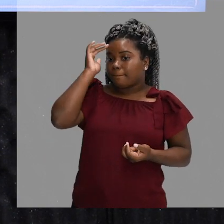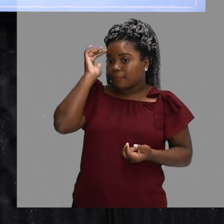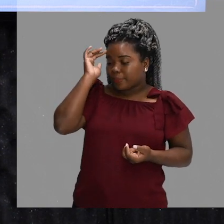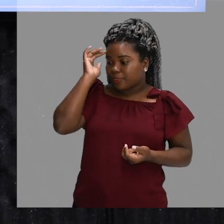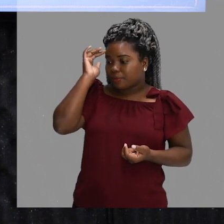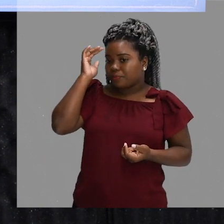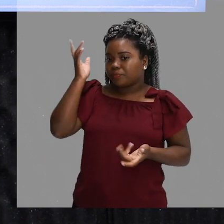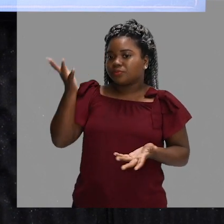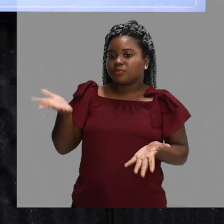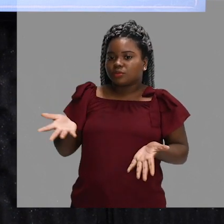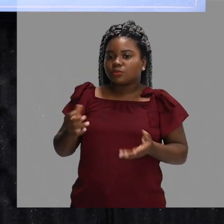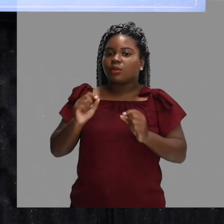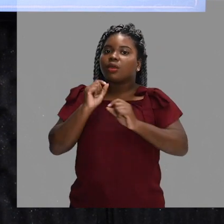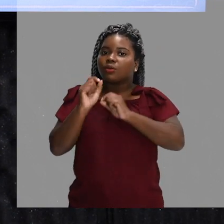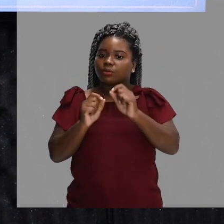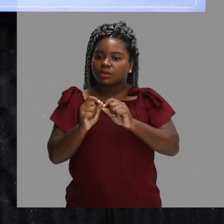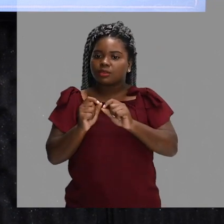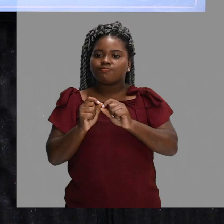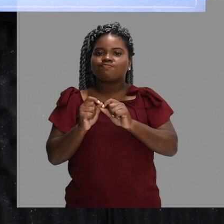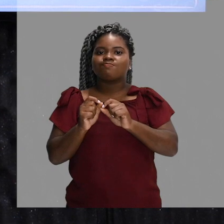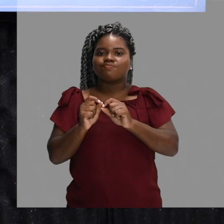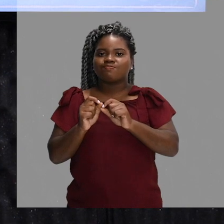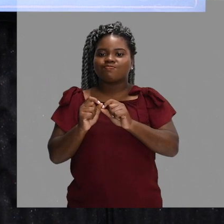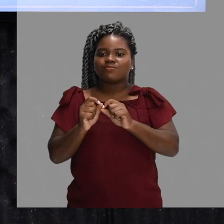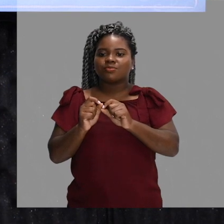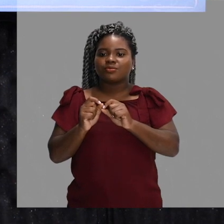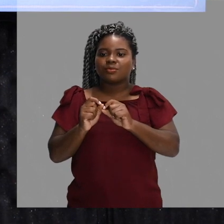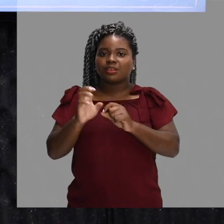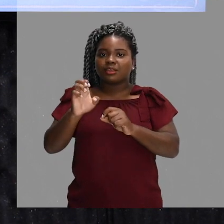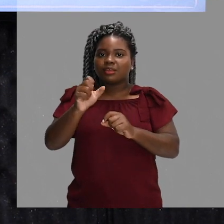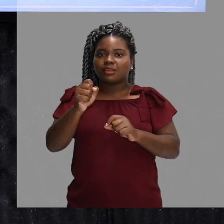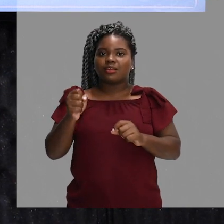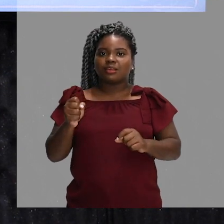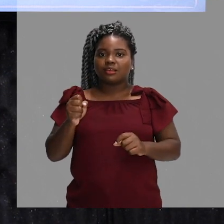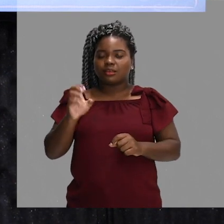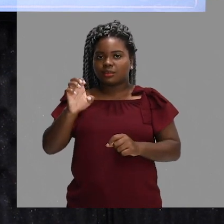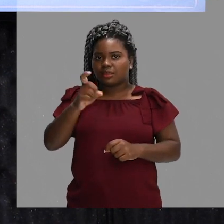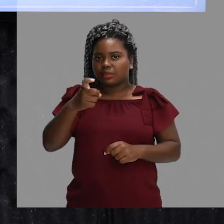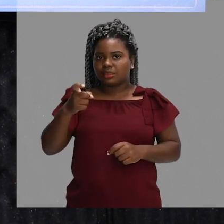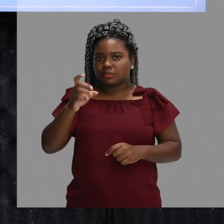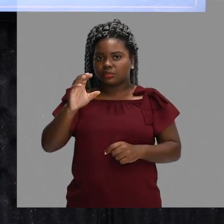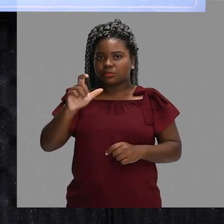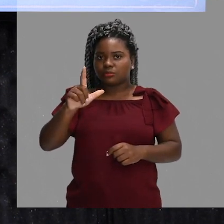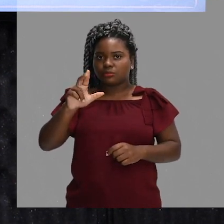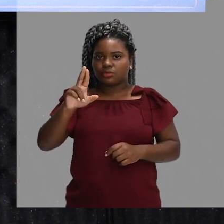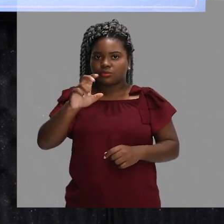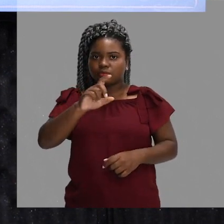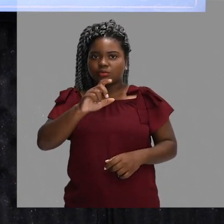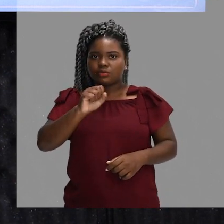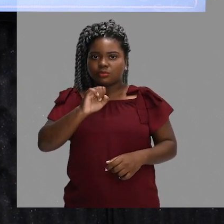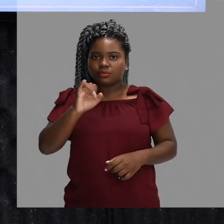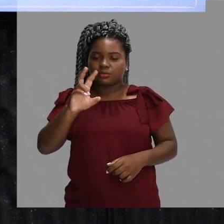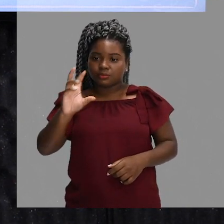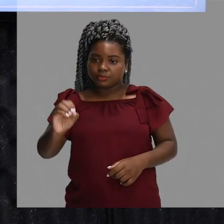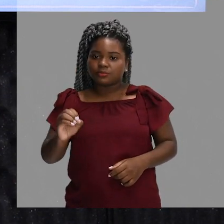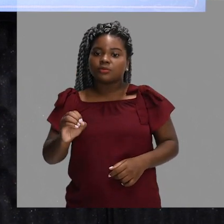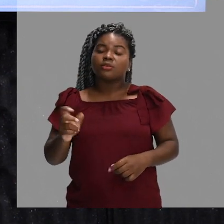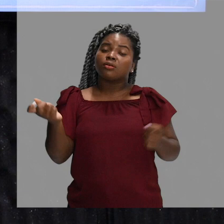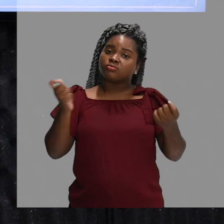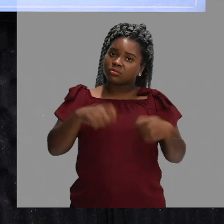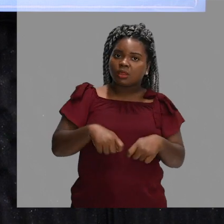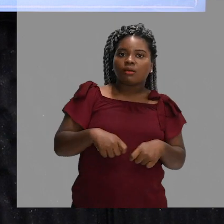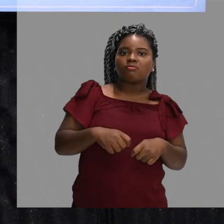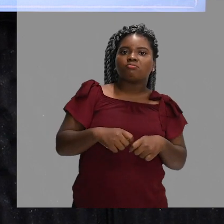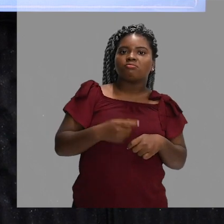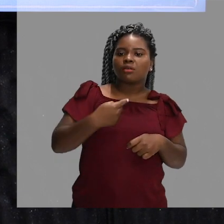saca, ele não ataca, ele é um atleta exclusivamente ali defensivo. Está certo? Então, ele pode entrar